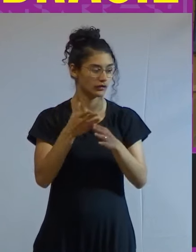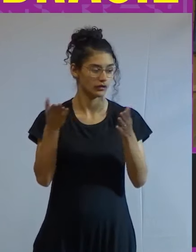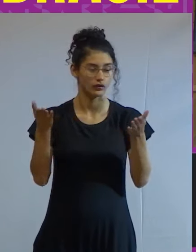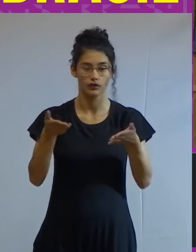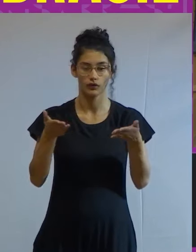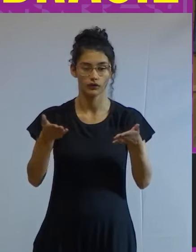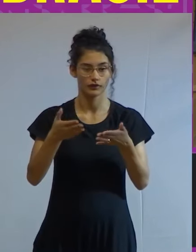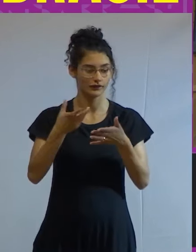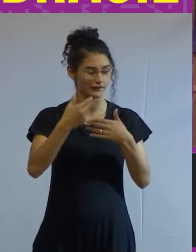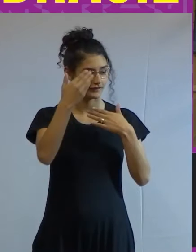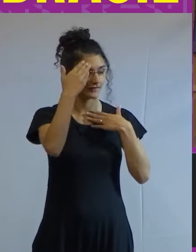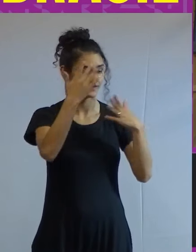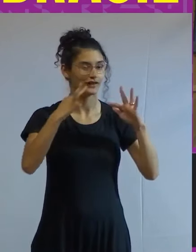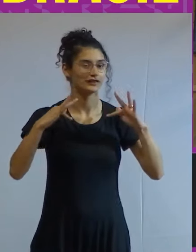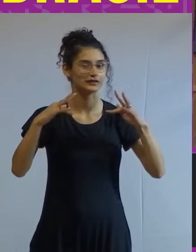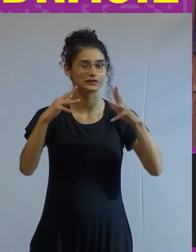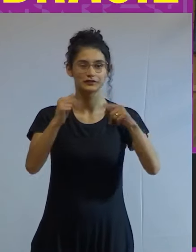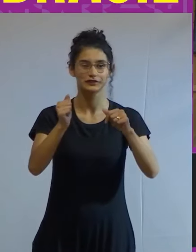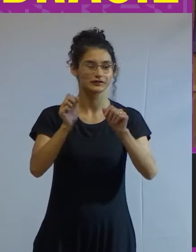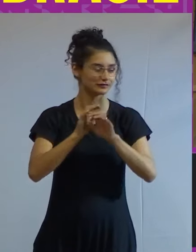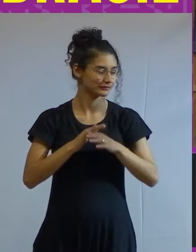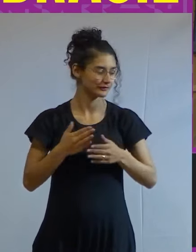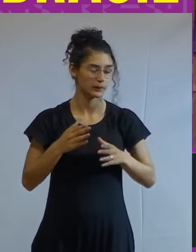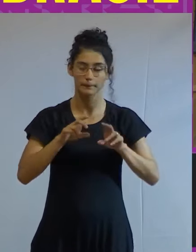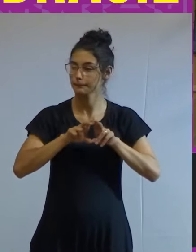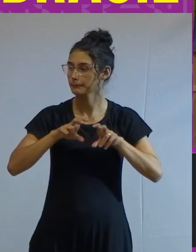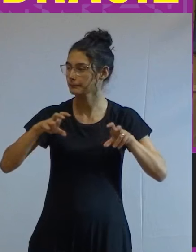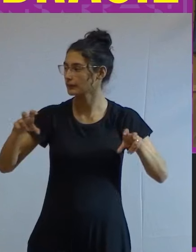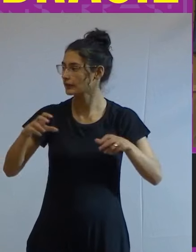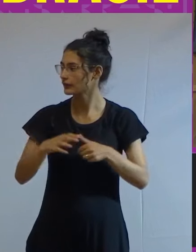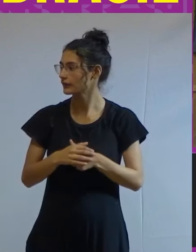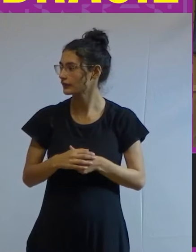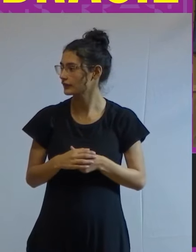queria agradecer então todos os membros da banca é da banca